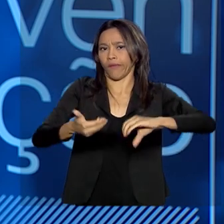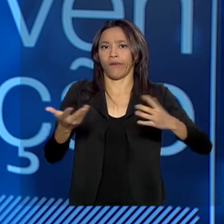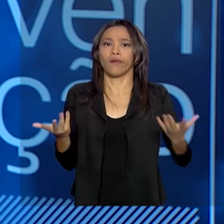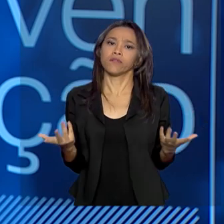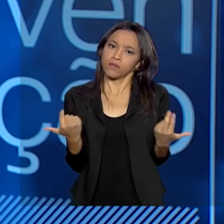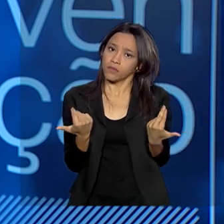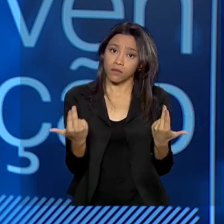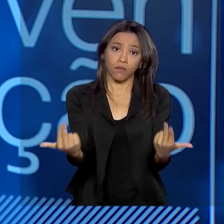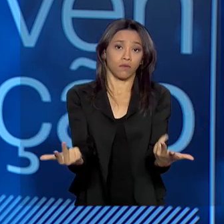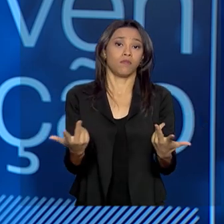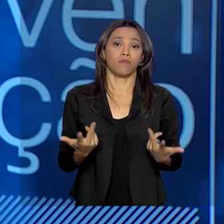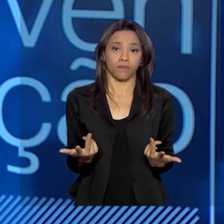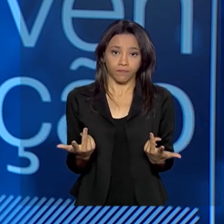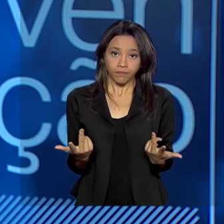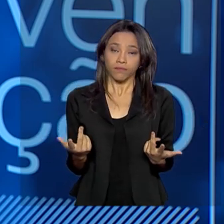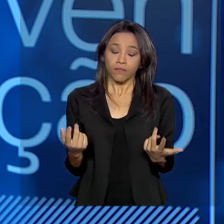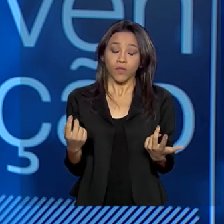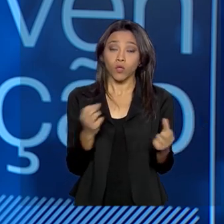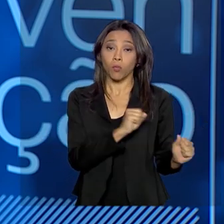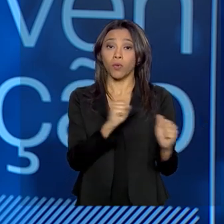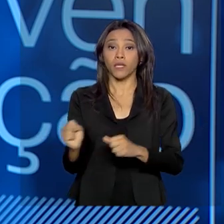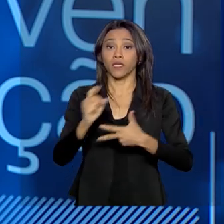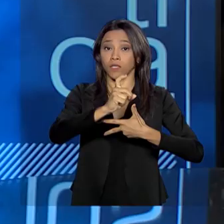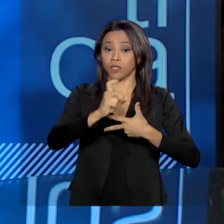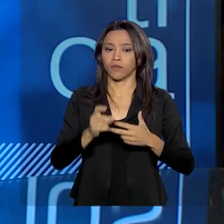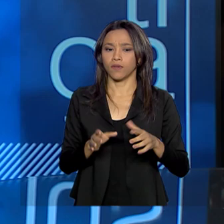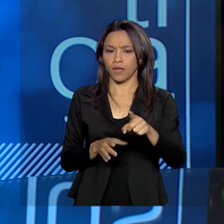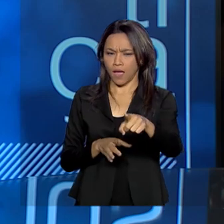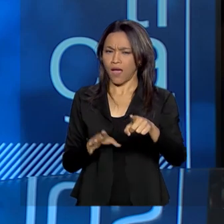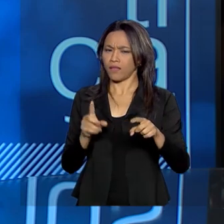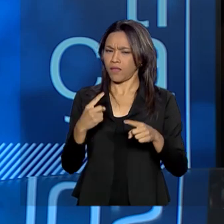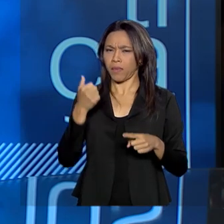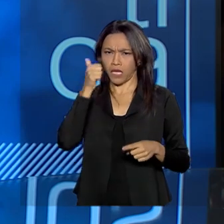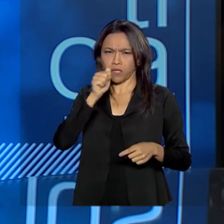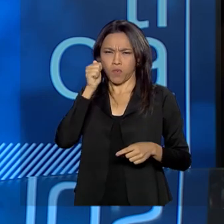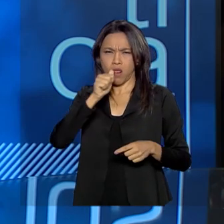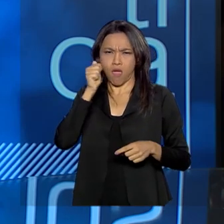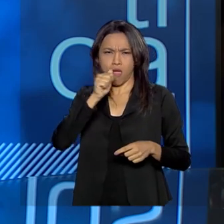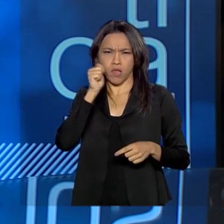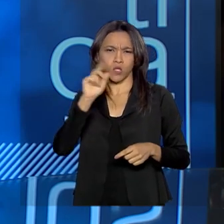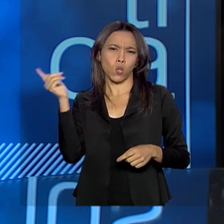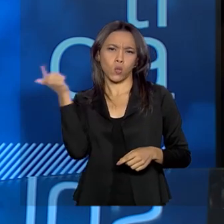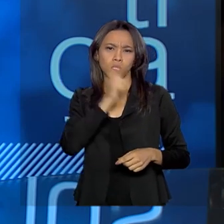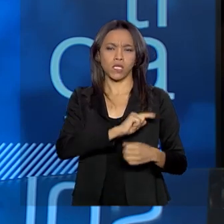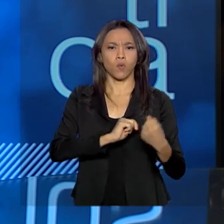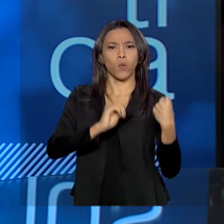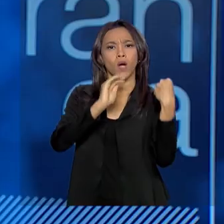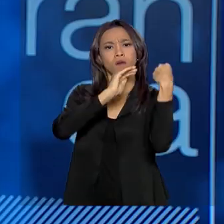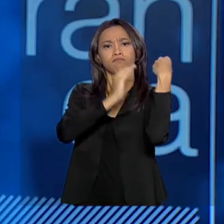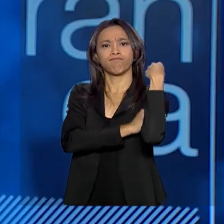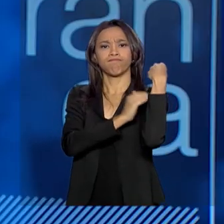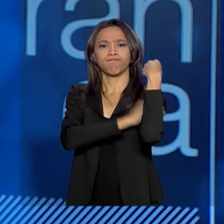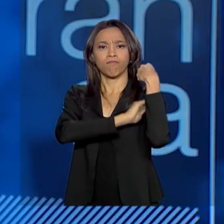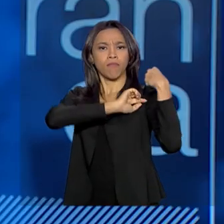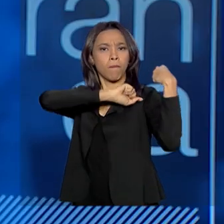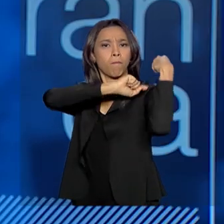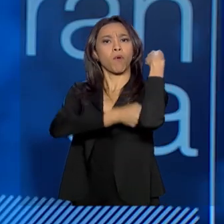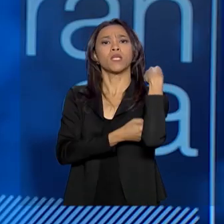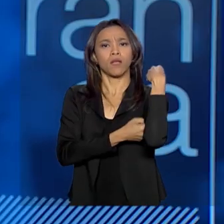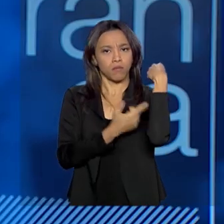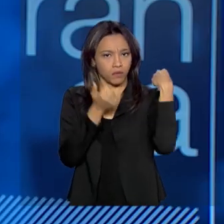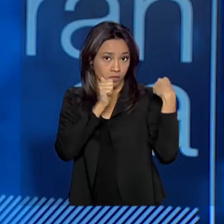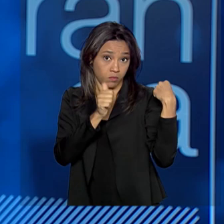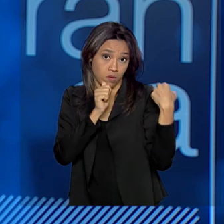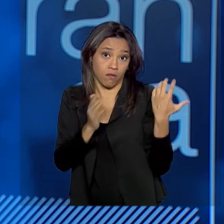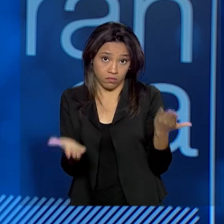no executivo... Até para esse empoderamento das mulheres ganhar força, mais força no Brasil. É, mas uma vertente